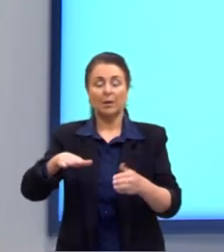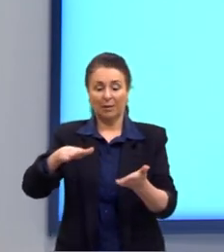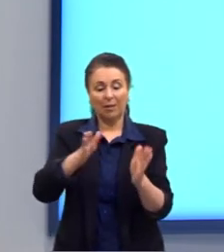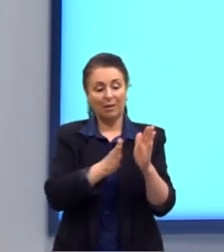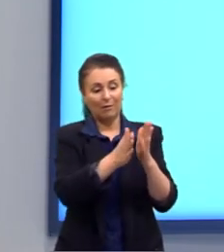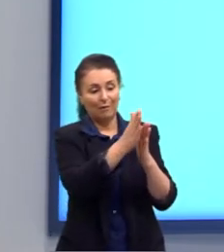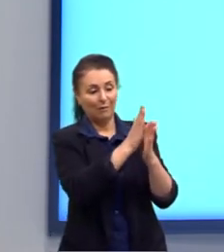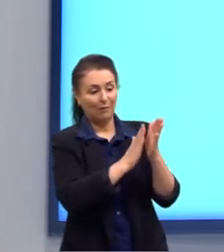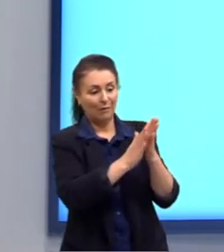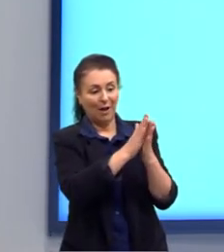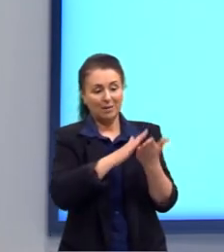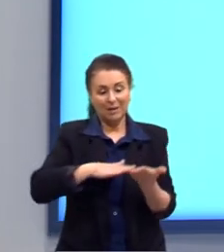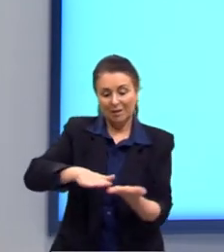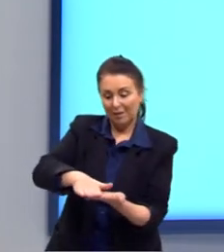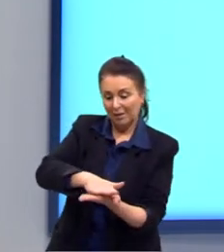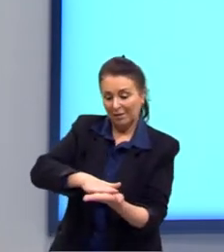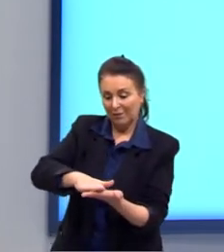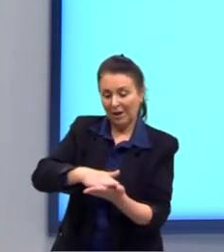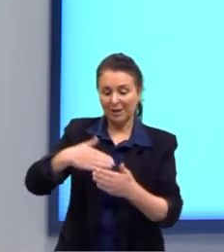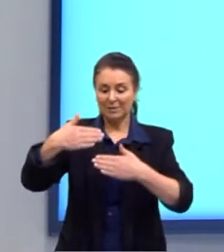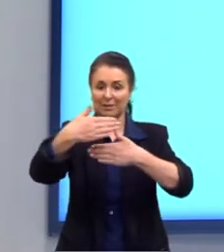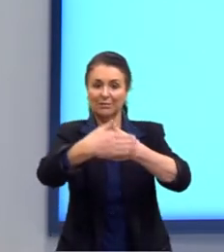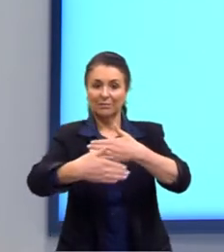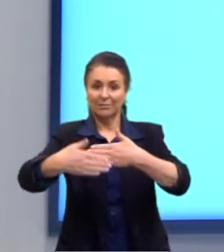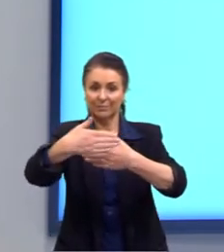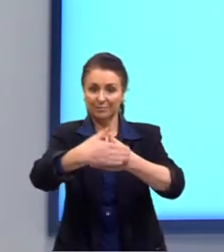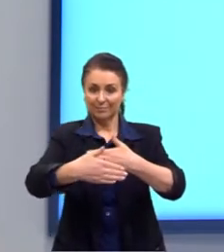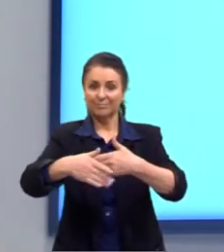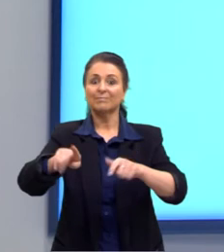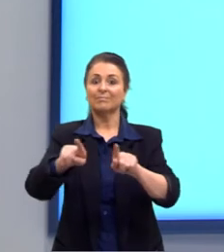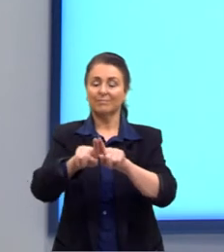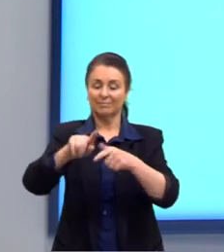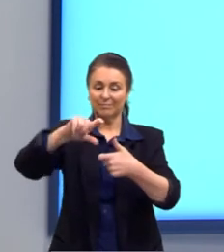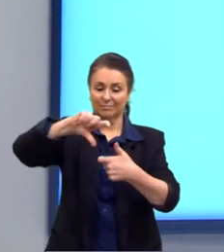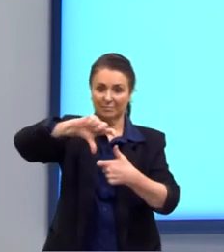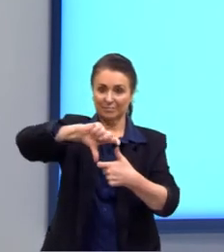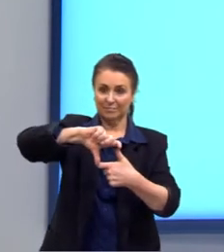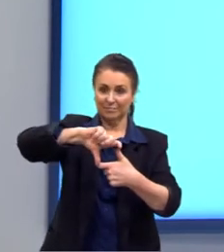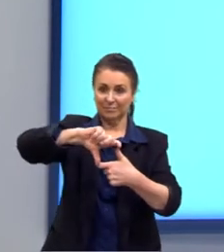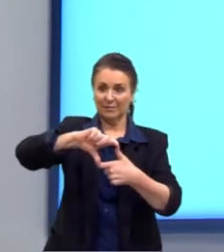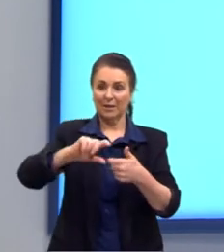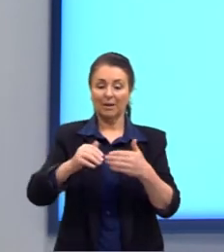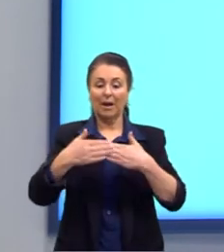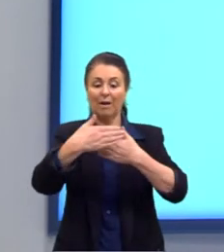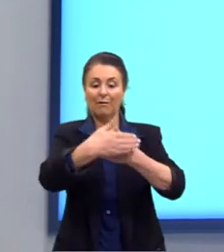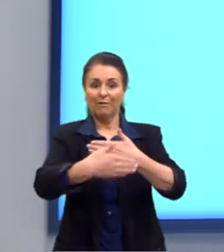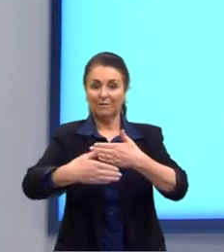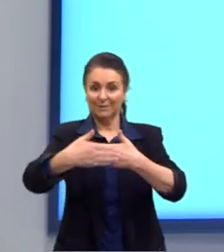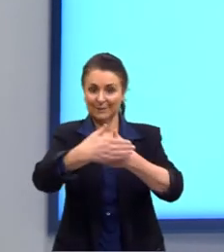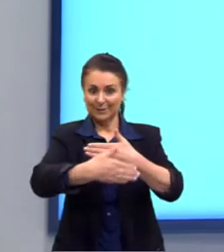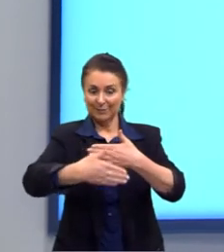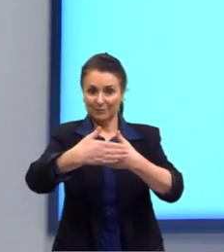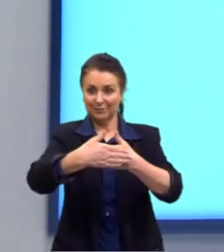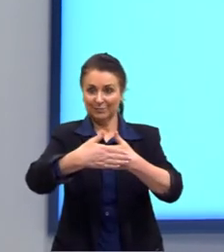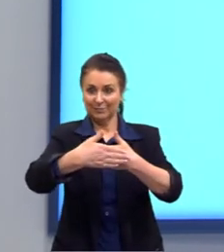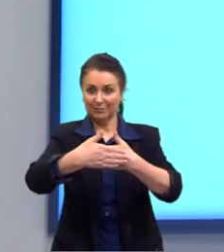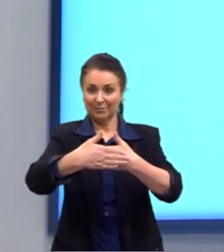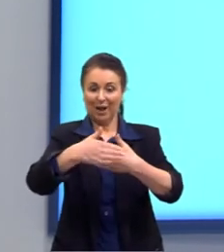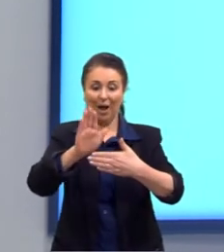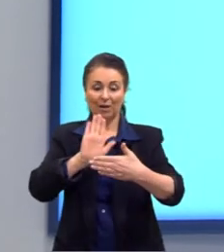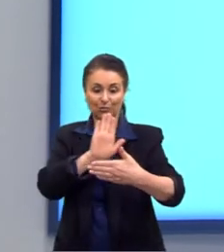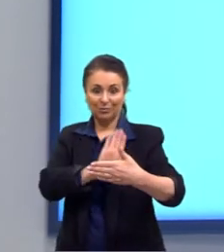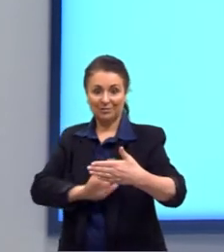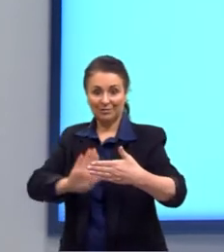também formadas por quadrados. Então, temos, né, de novo, a face aqui da frente, aquela lá de